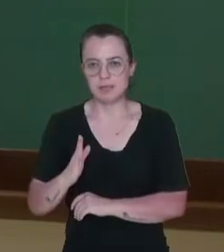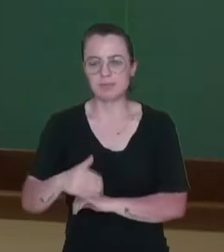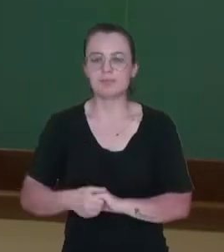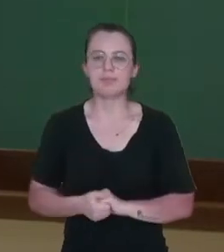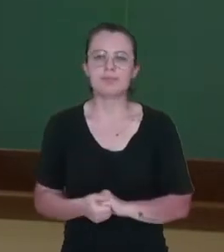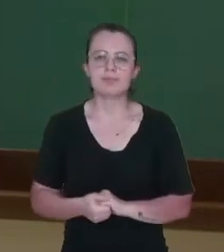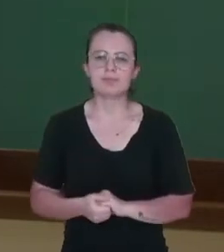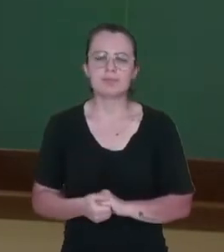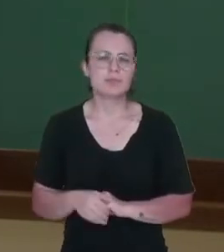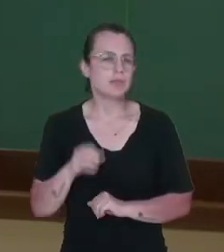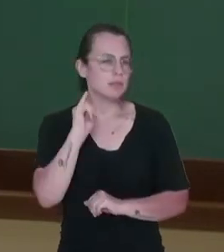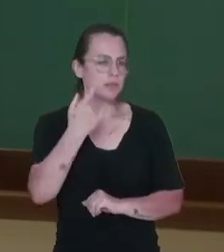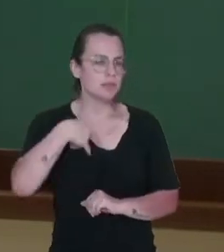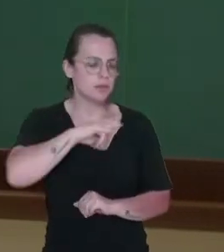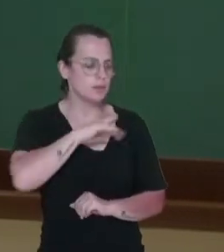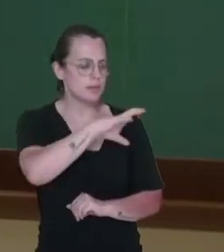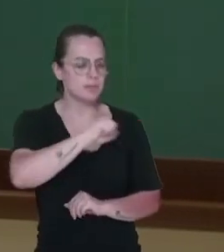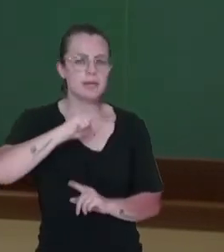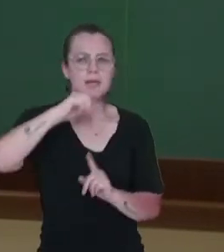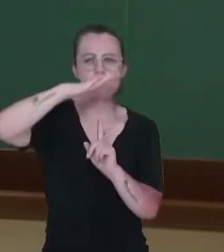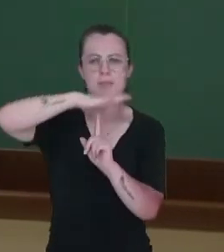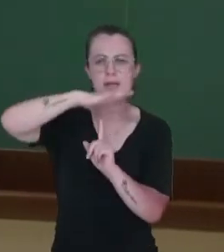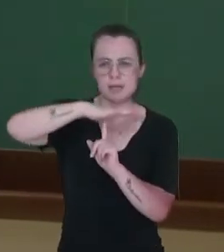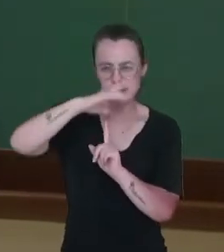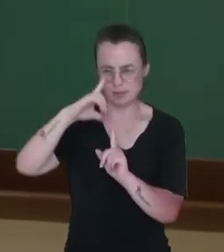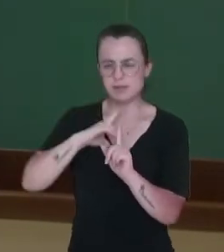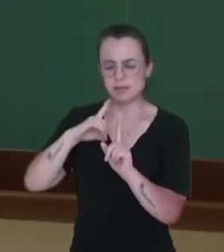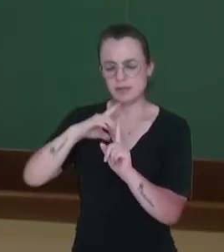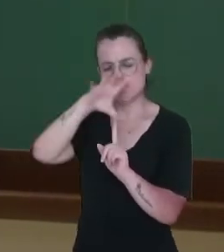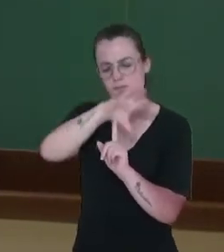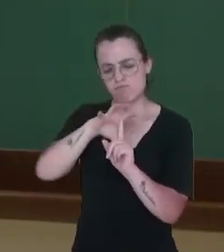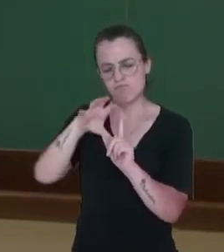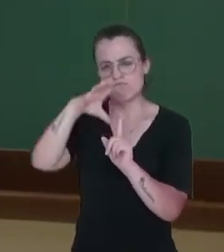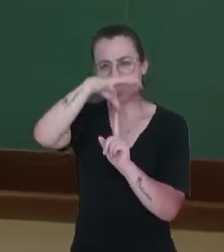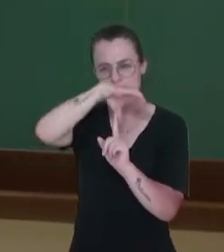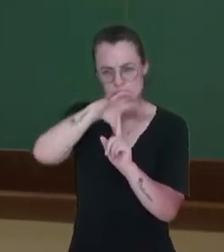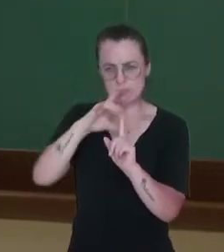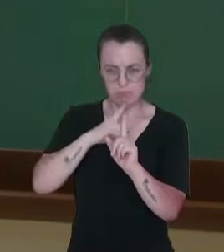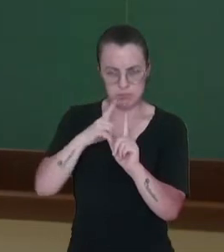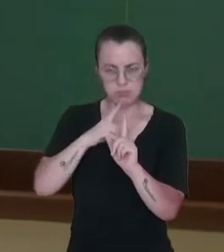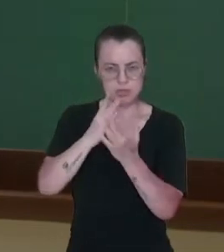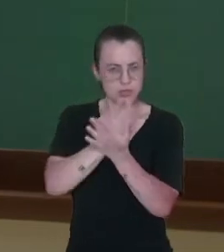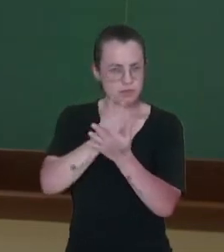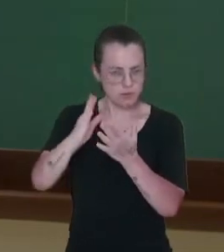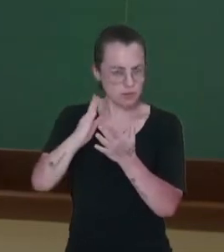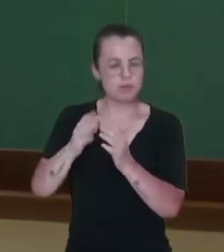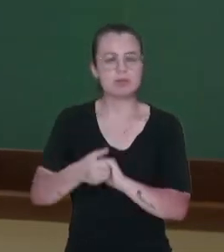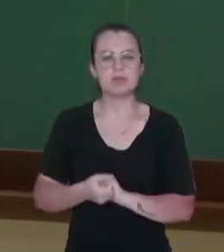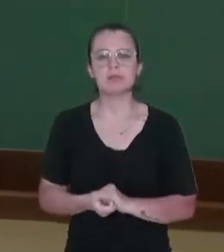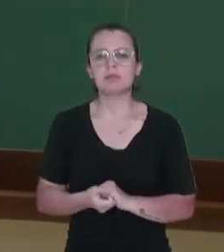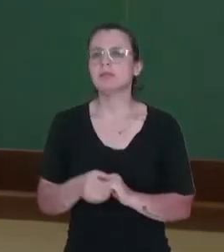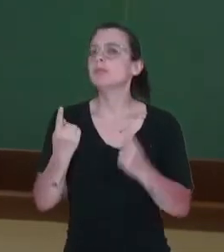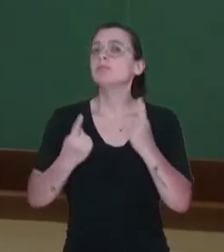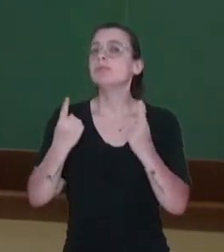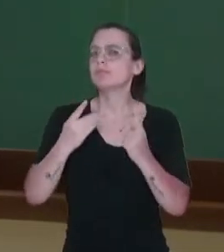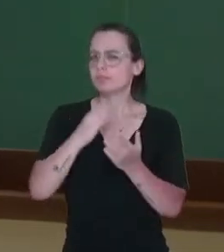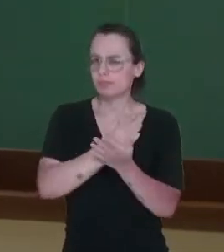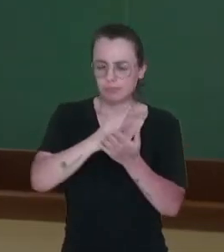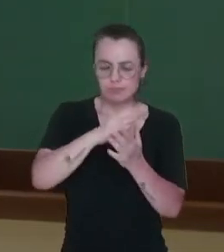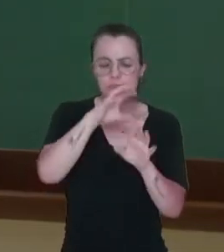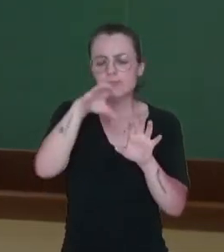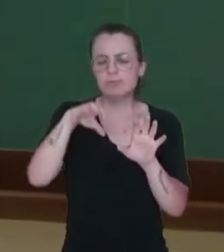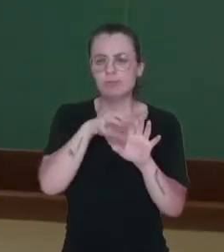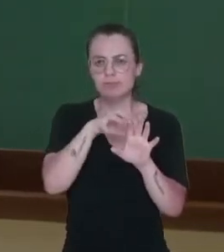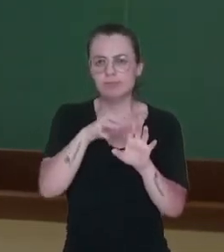pegar o Paraná, será que o Paraná está regionalizado, dividido em partes? E quais são essas partes? E a